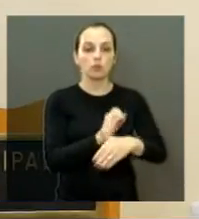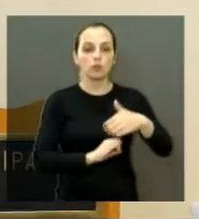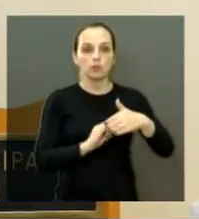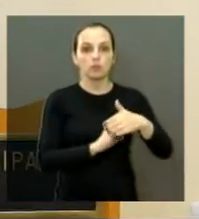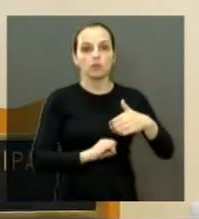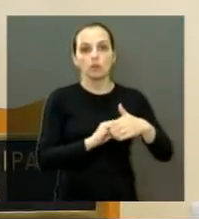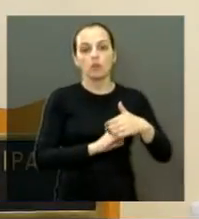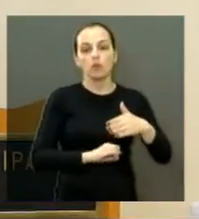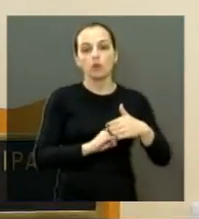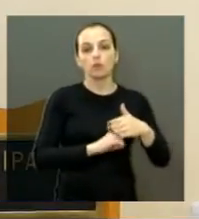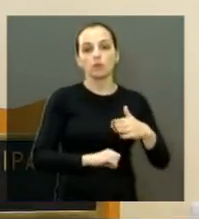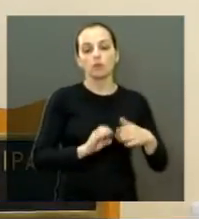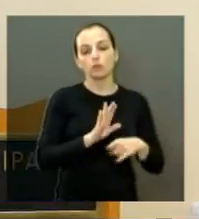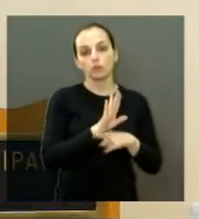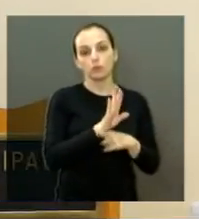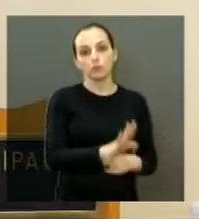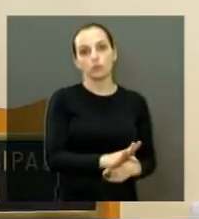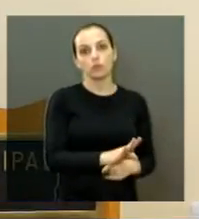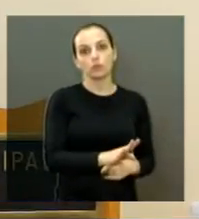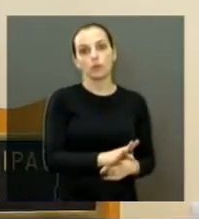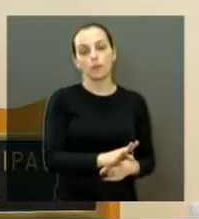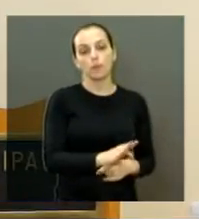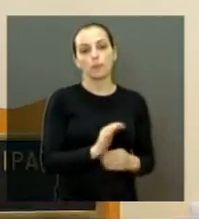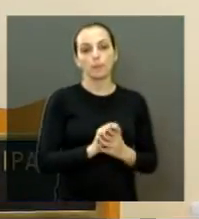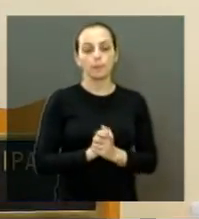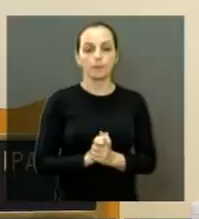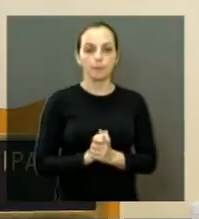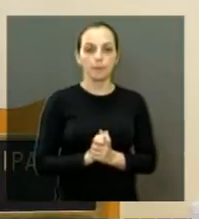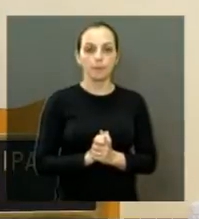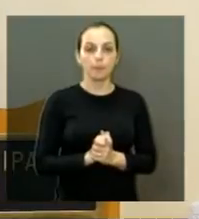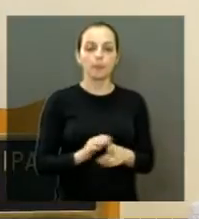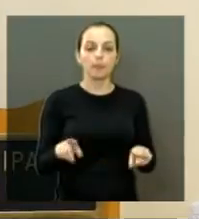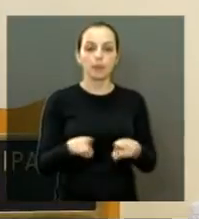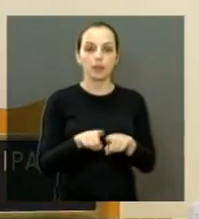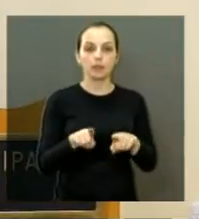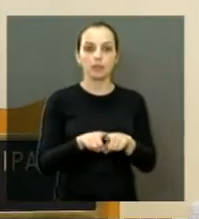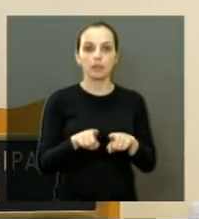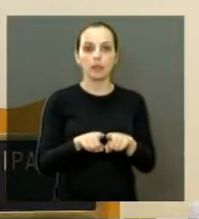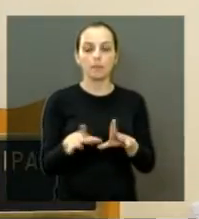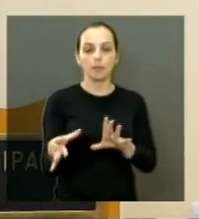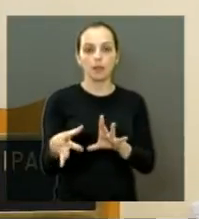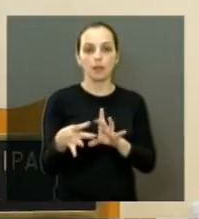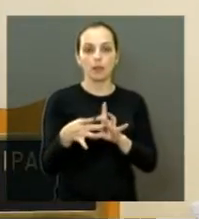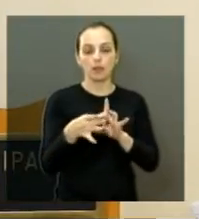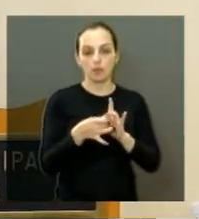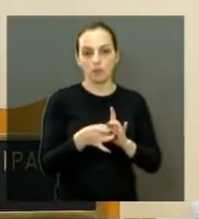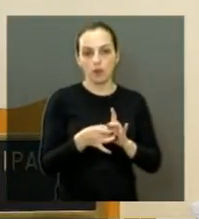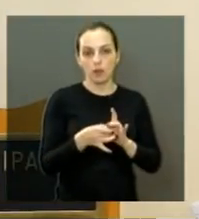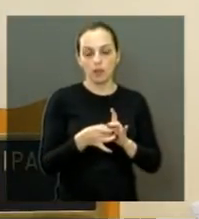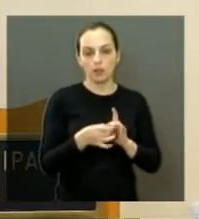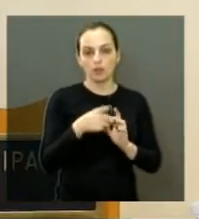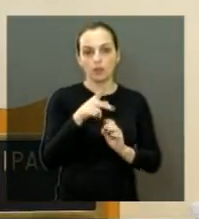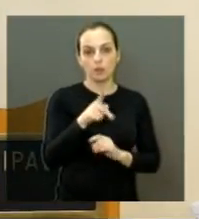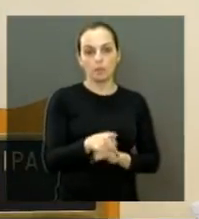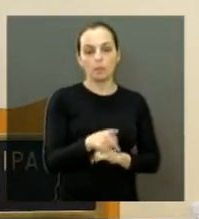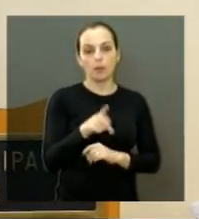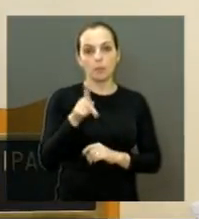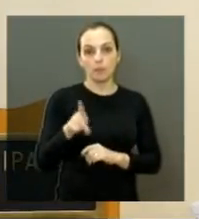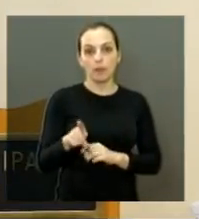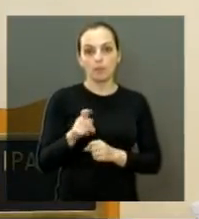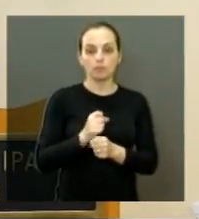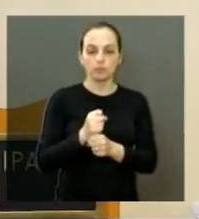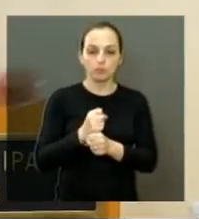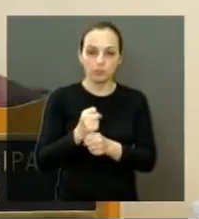a sobreviver para ajudar o próximo. Samuel também foi filiado durante anos ao Partido Progressista.